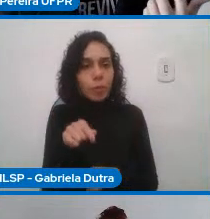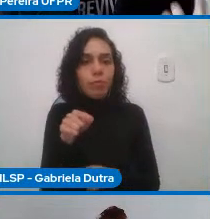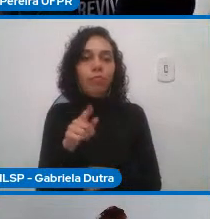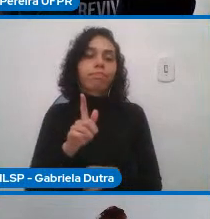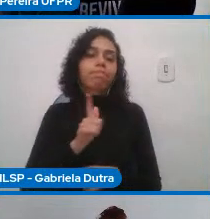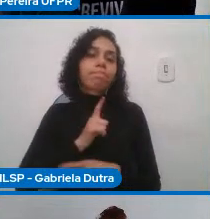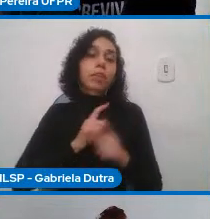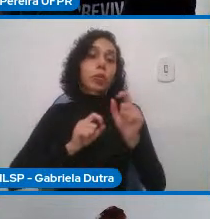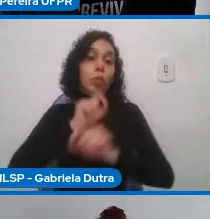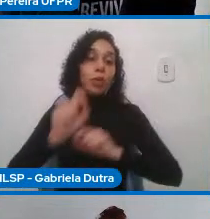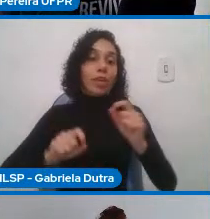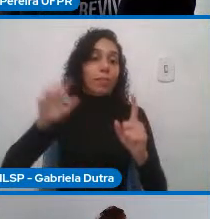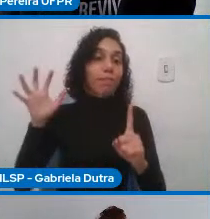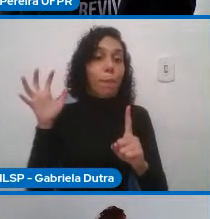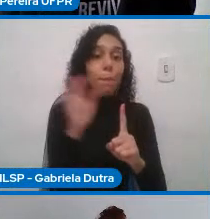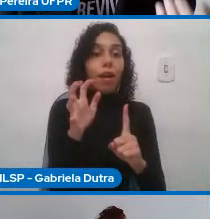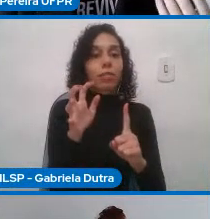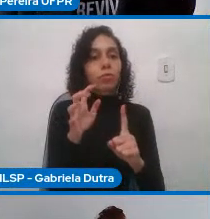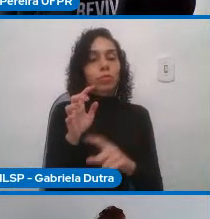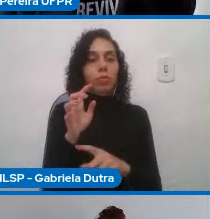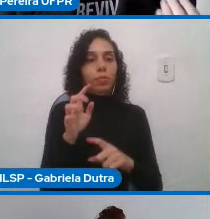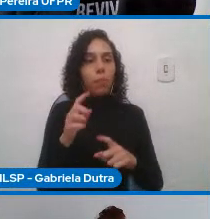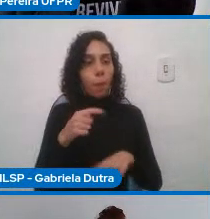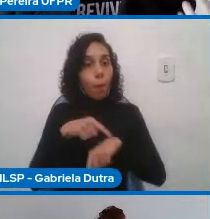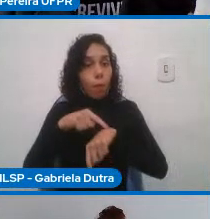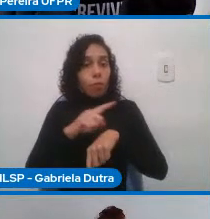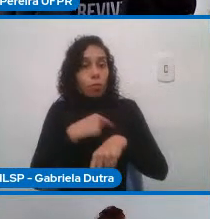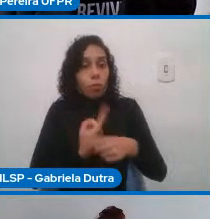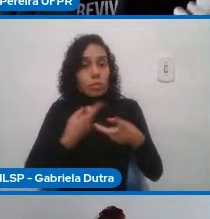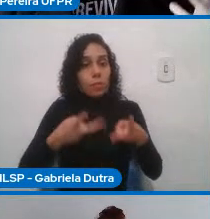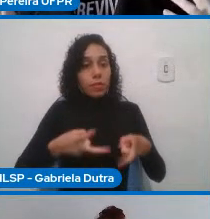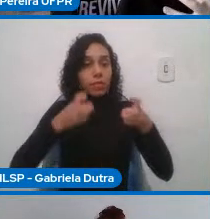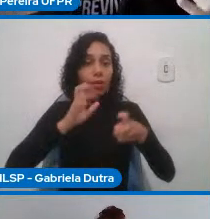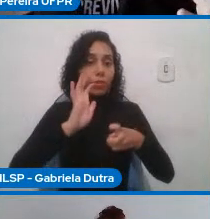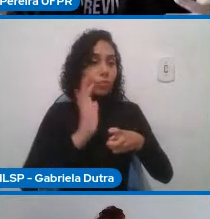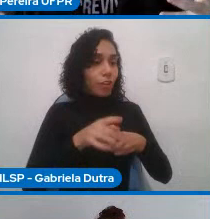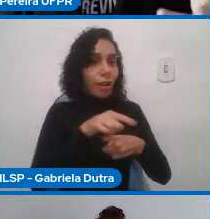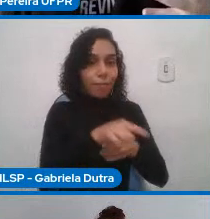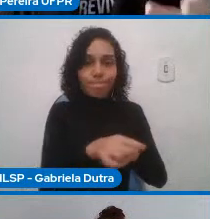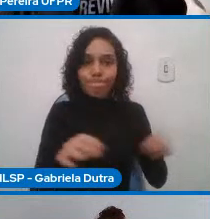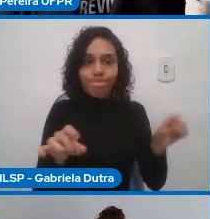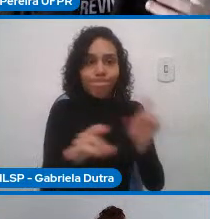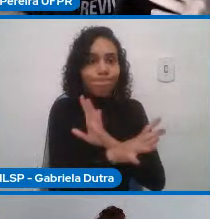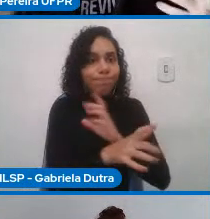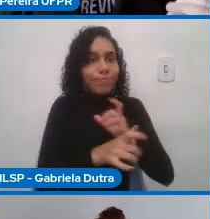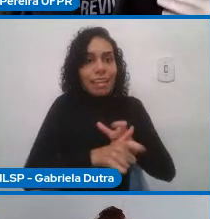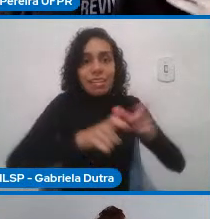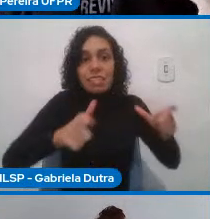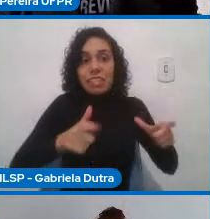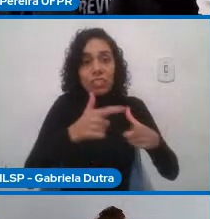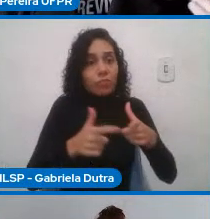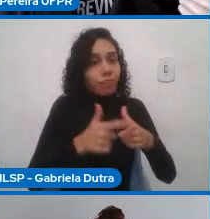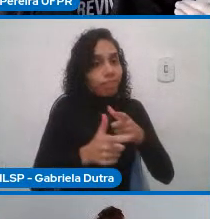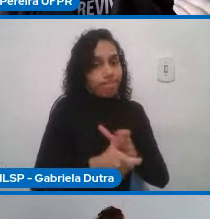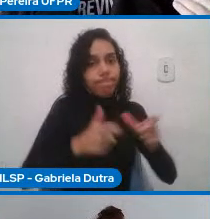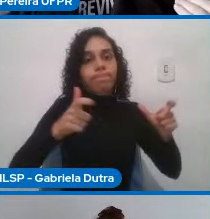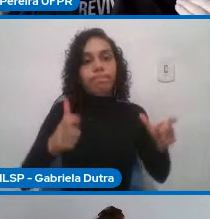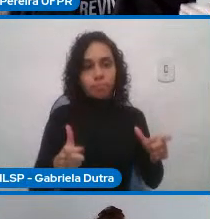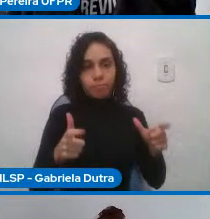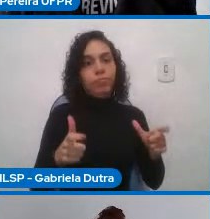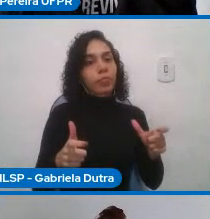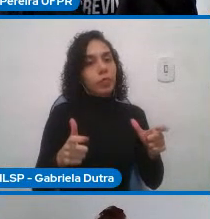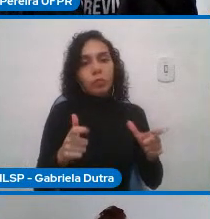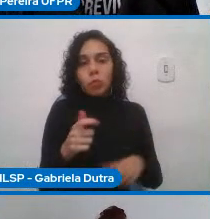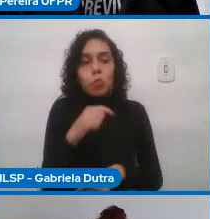quando ele é muito grande. E quando não é mais possível desfazê-lo, você tem que lidar com os efeitos colaterais